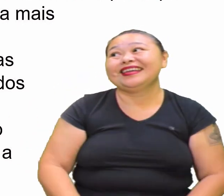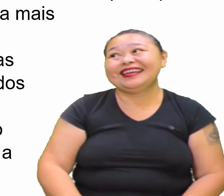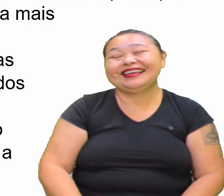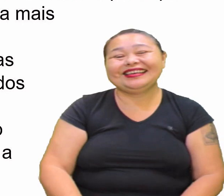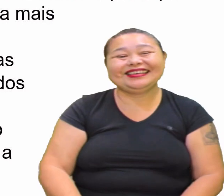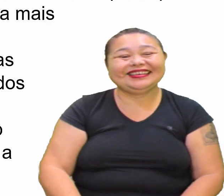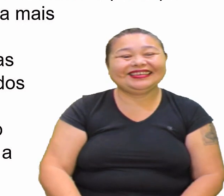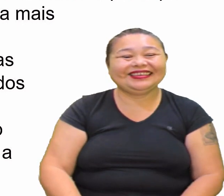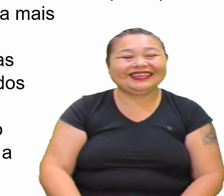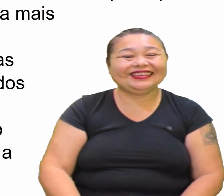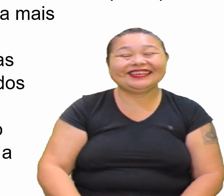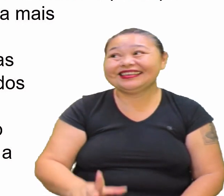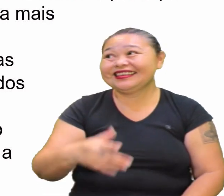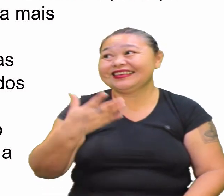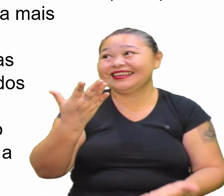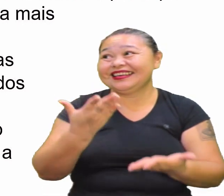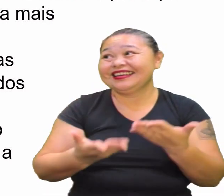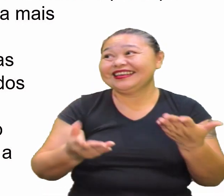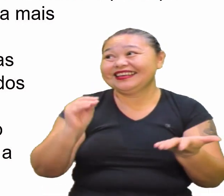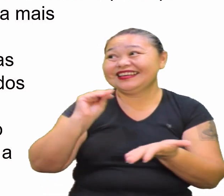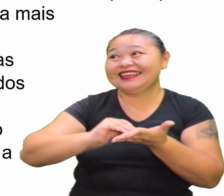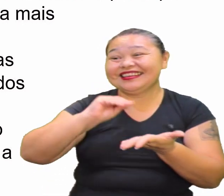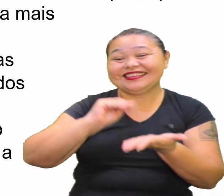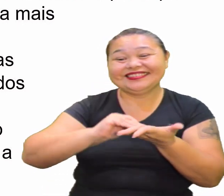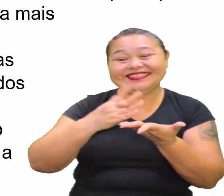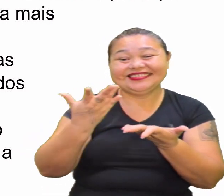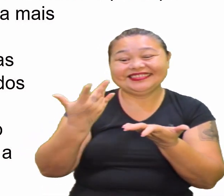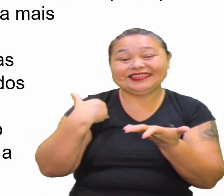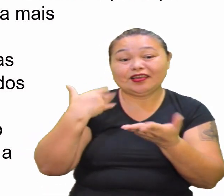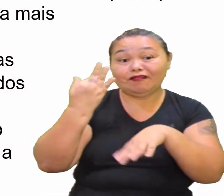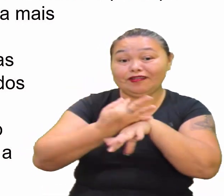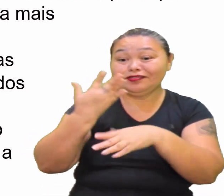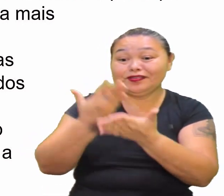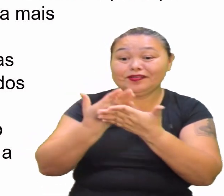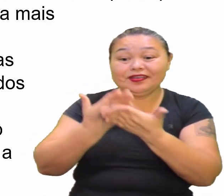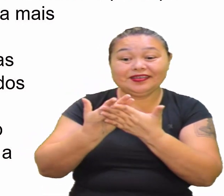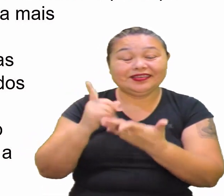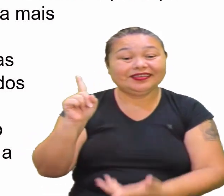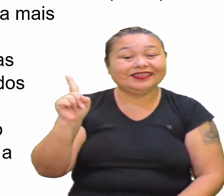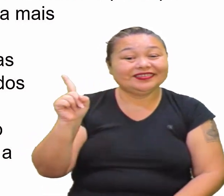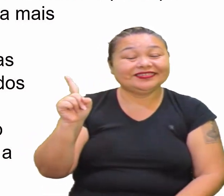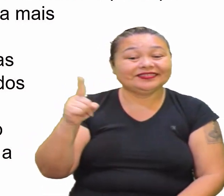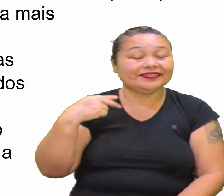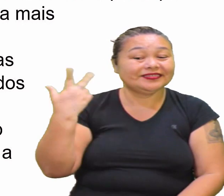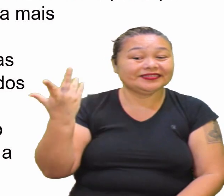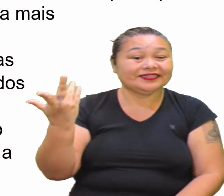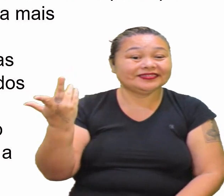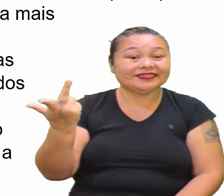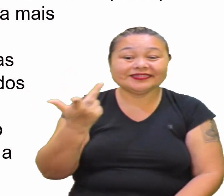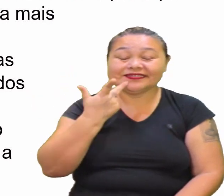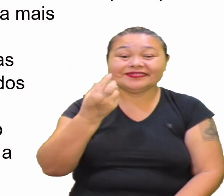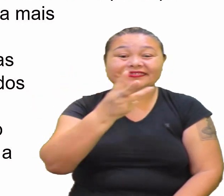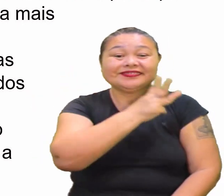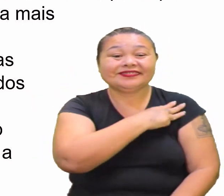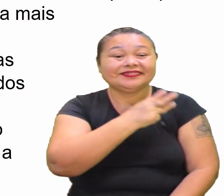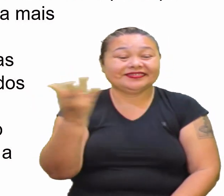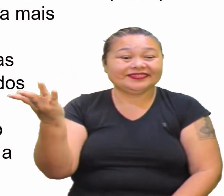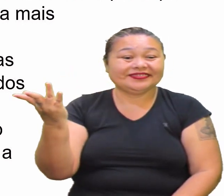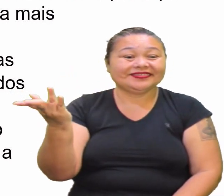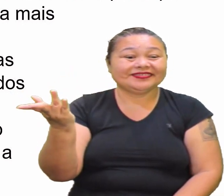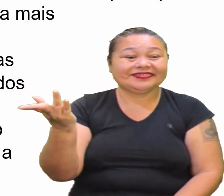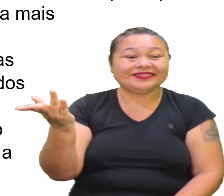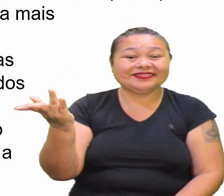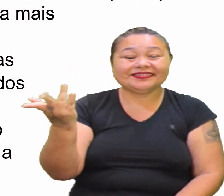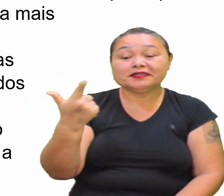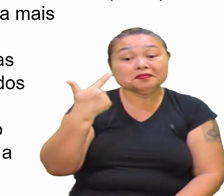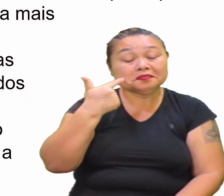nutrientes Se você faltou a aula Meu irmão Mesmo que você tenha faltado Não é possível Que você está no terceiro ano Você, né?